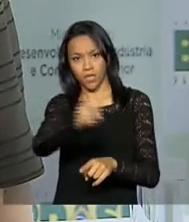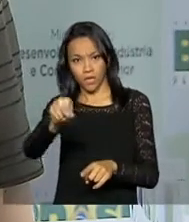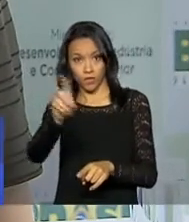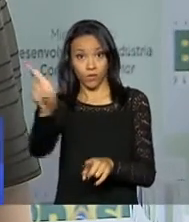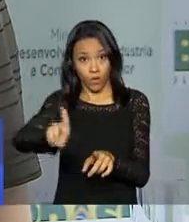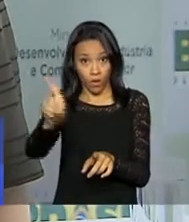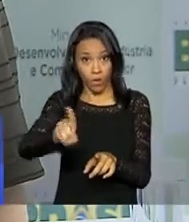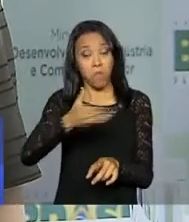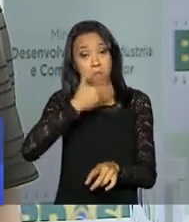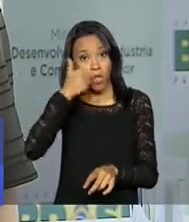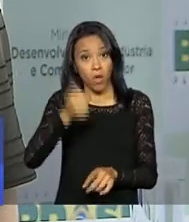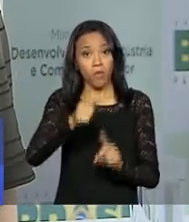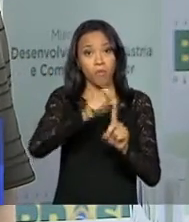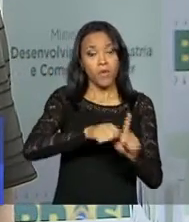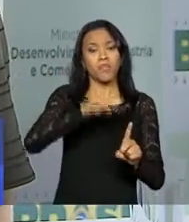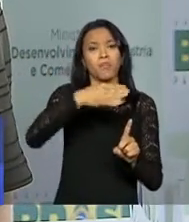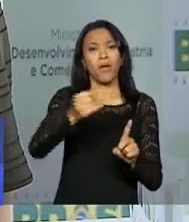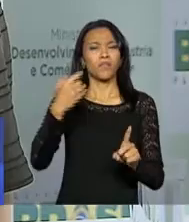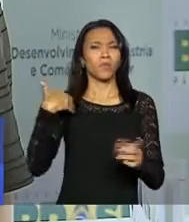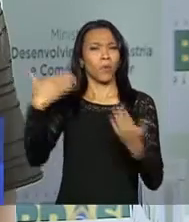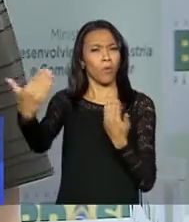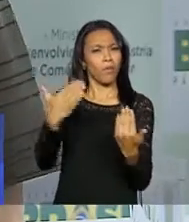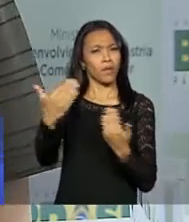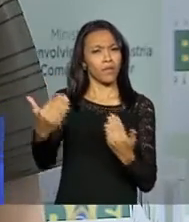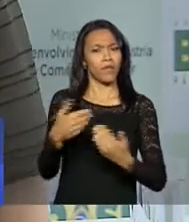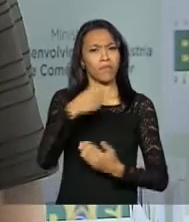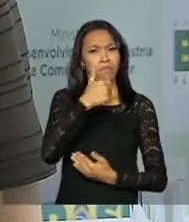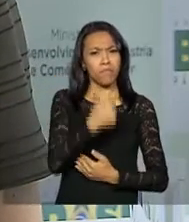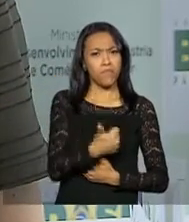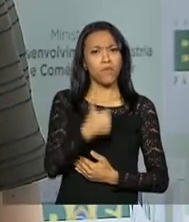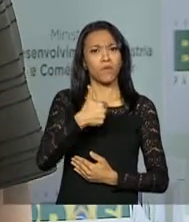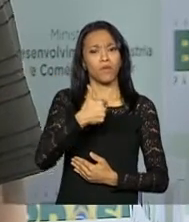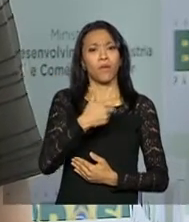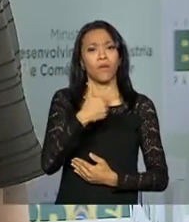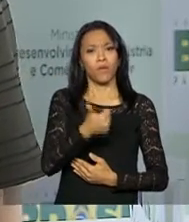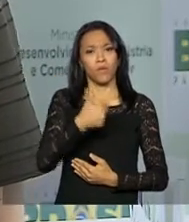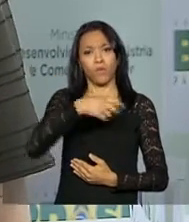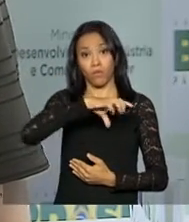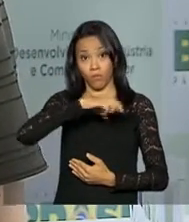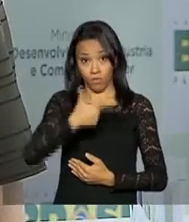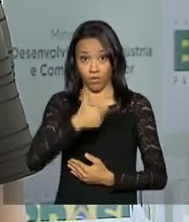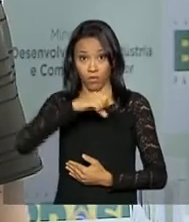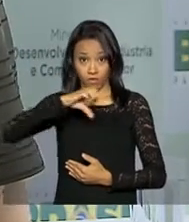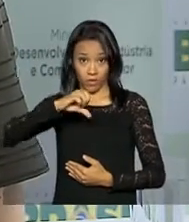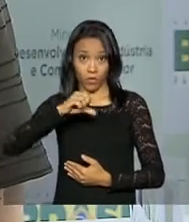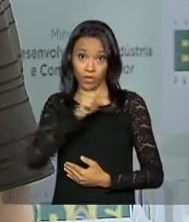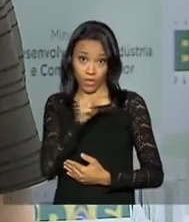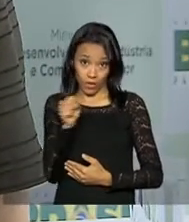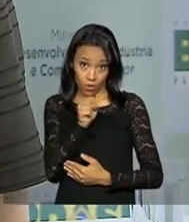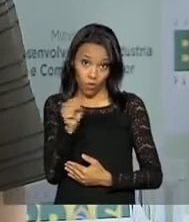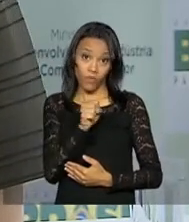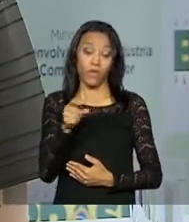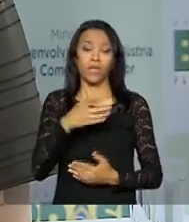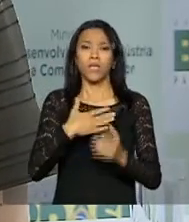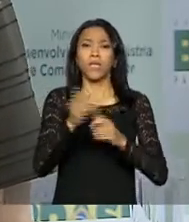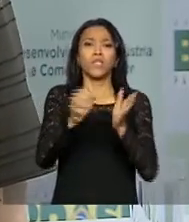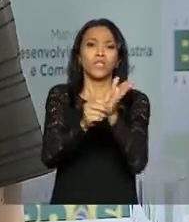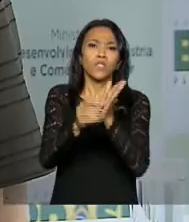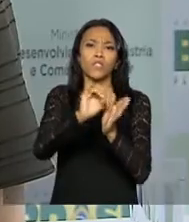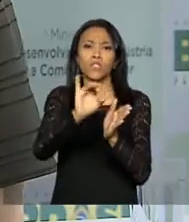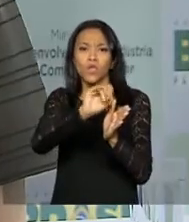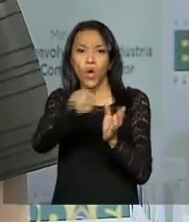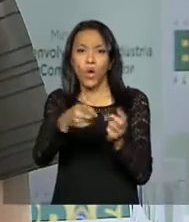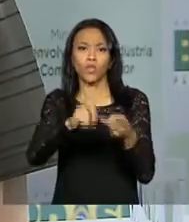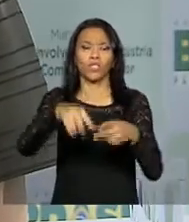melhor resultado para meses de março desde 1989. Os destaques da exportação foram a soja, o milho,